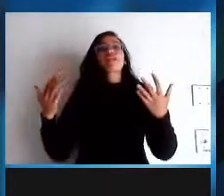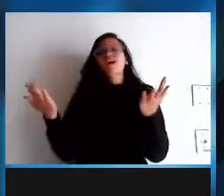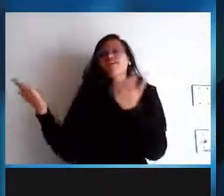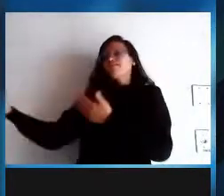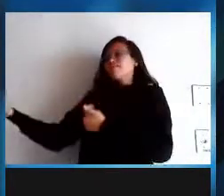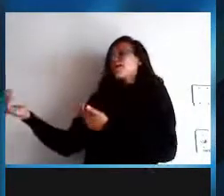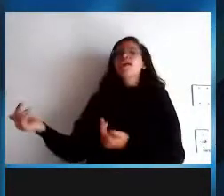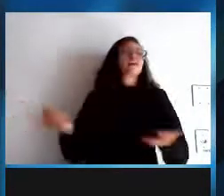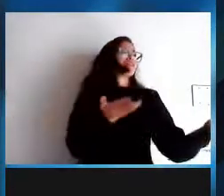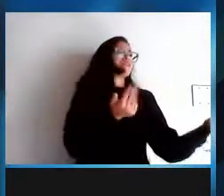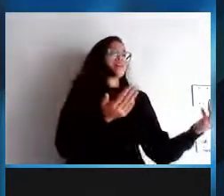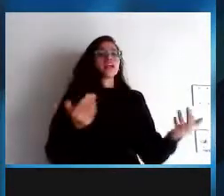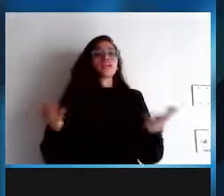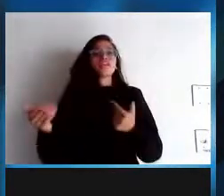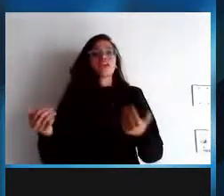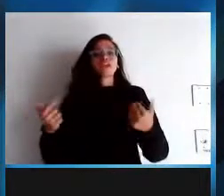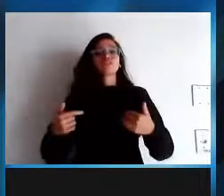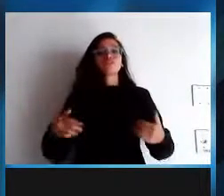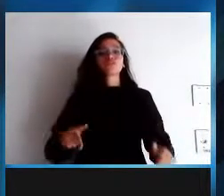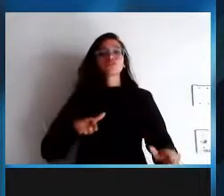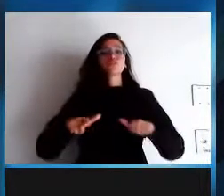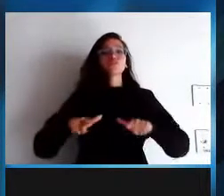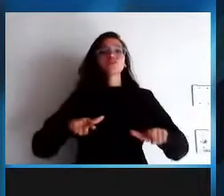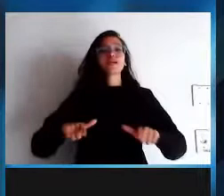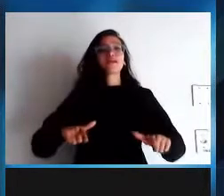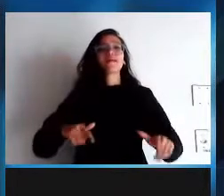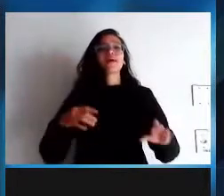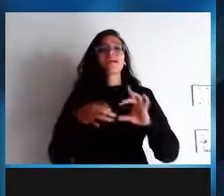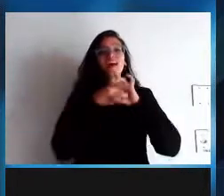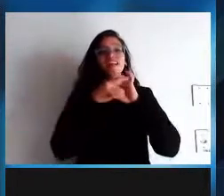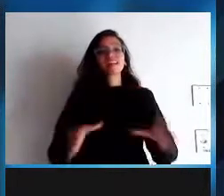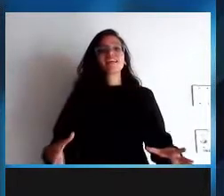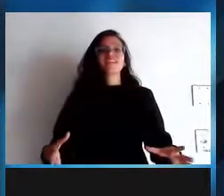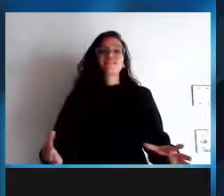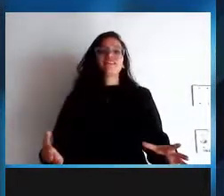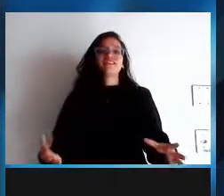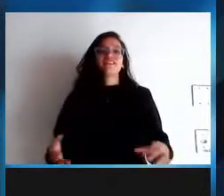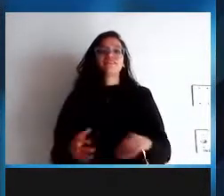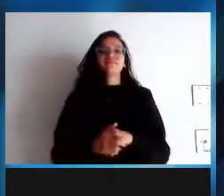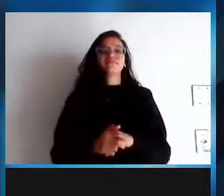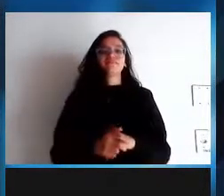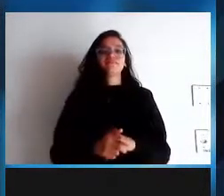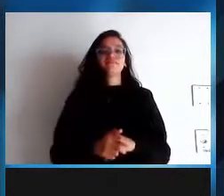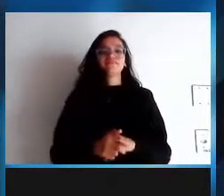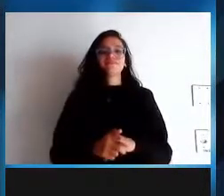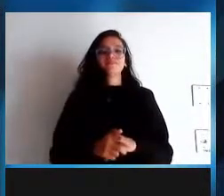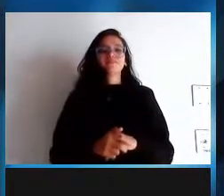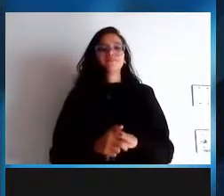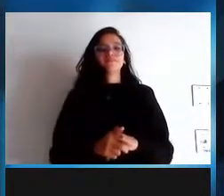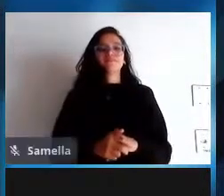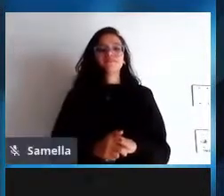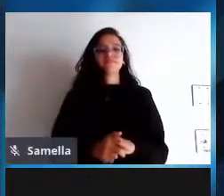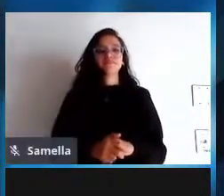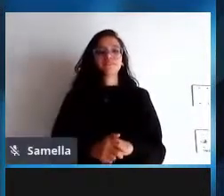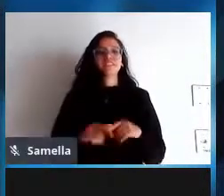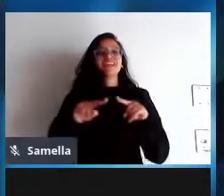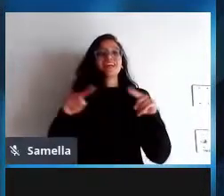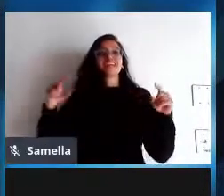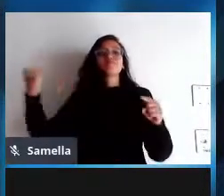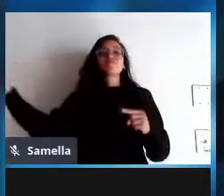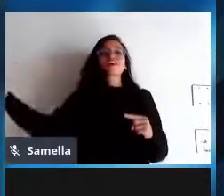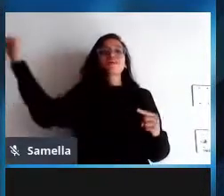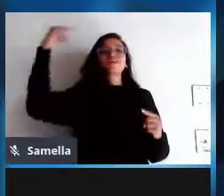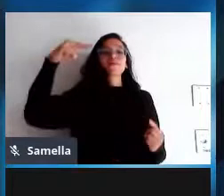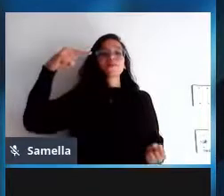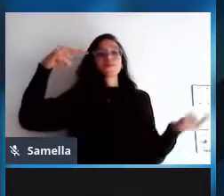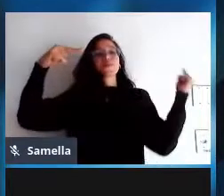ele continue fazendo esse trabalho e que esse trabalho seja livre isso é muito importante e sem o intercâmbio justo também não